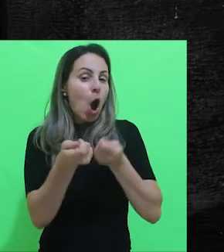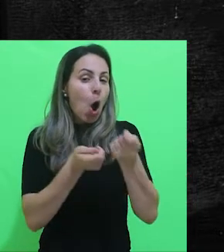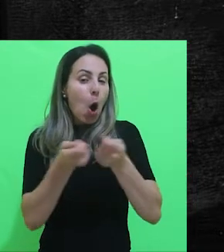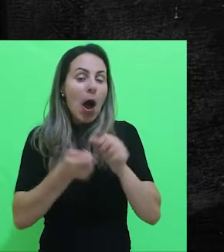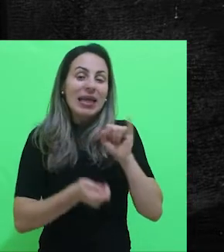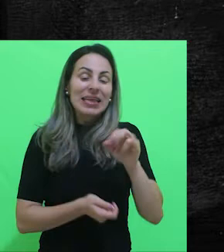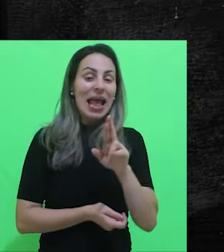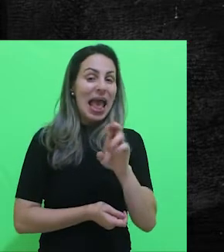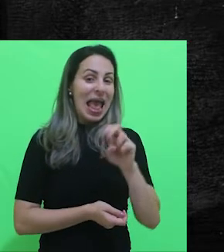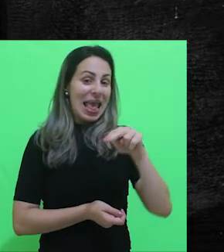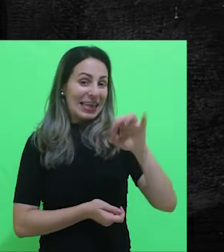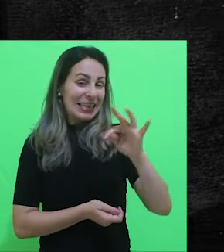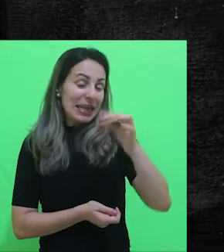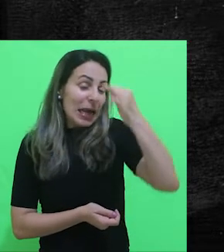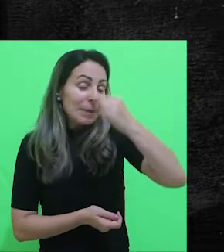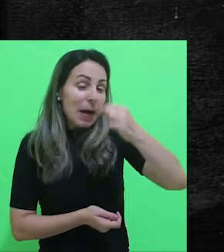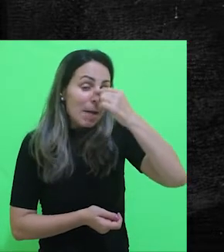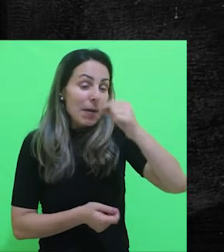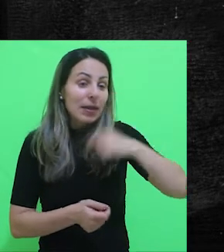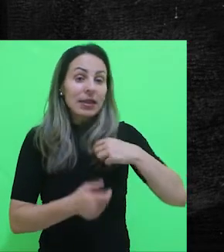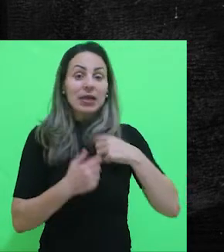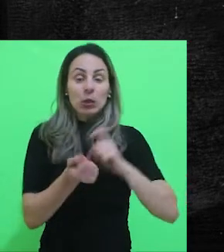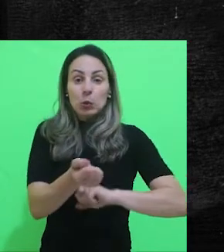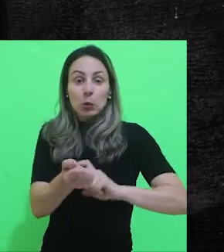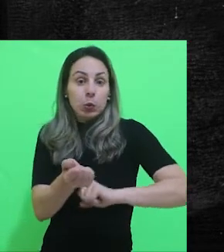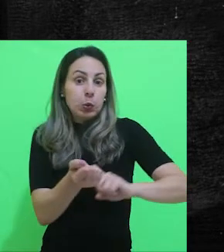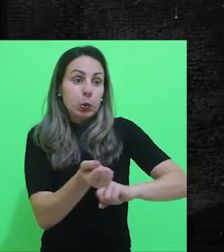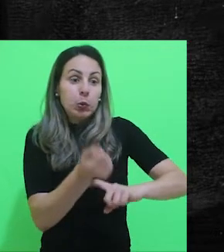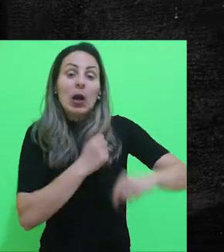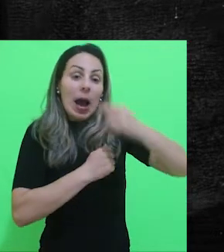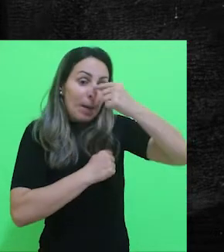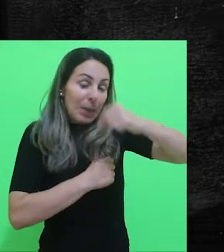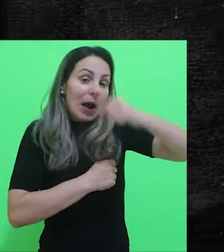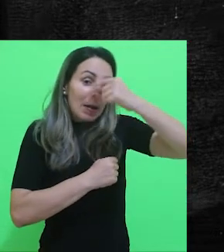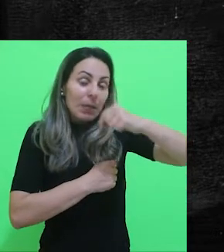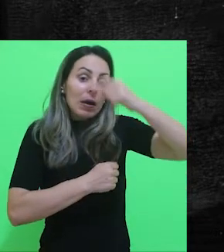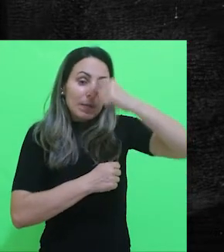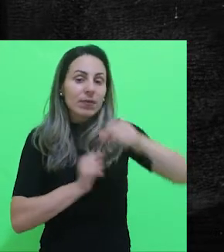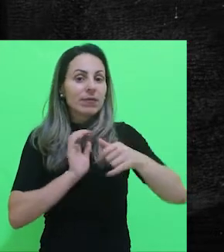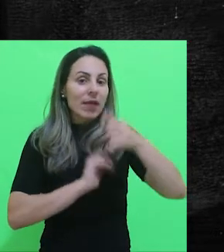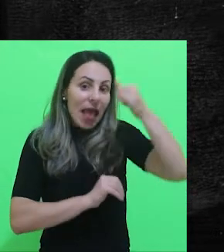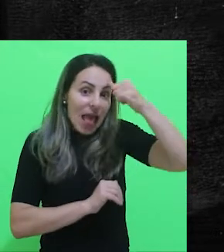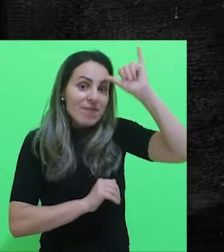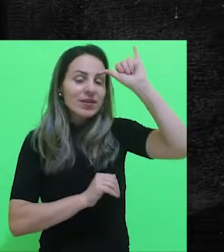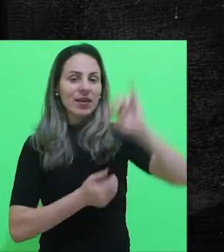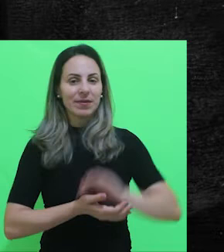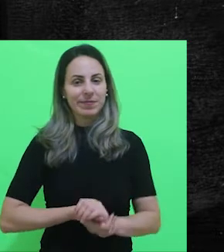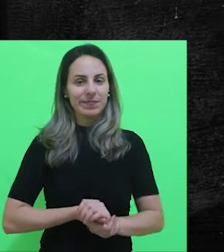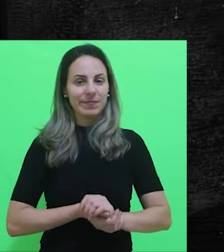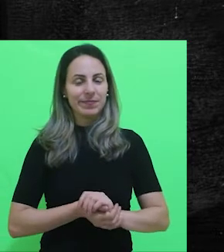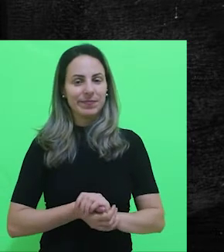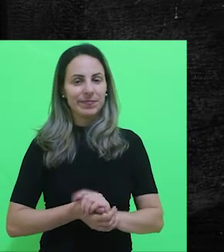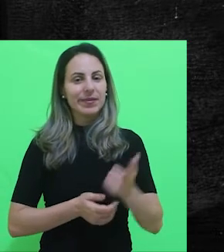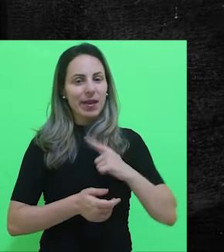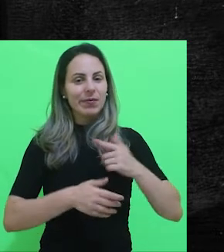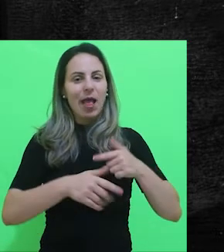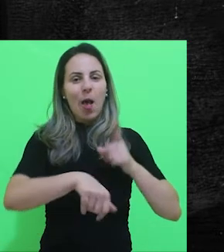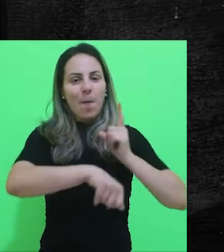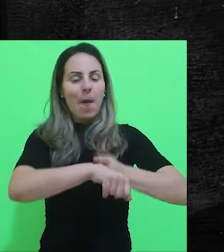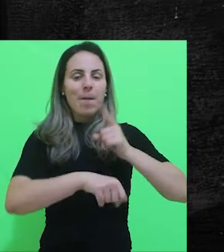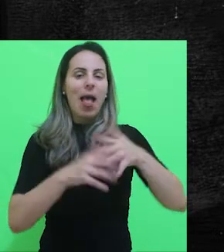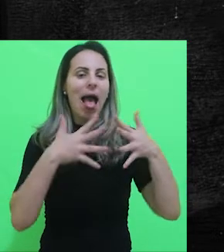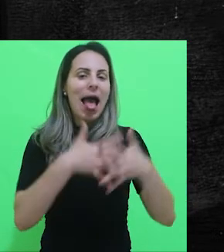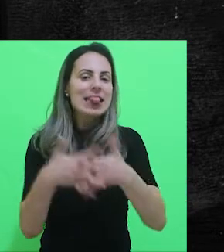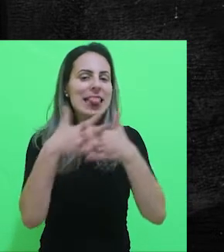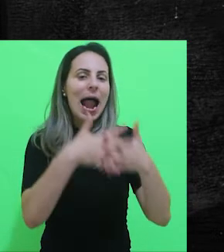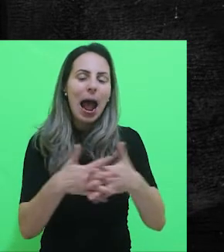quem tem rinite, crises inesperadas que a própria ansiedade do momento podem gerar. Não deixe que essas situações te atrapalhem.